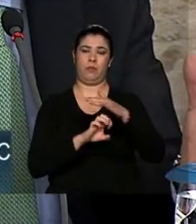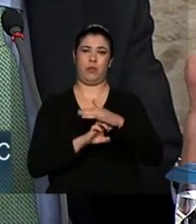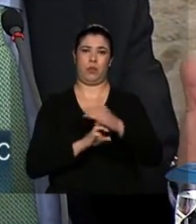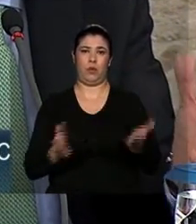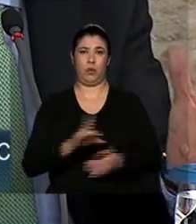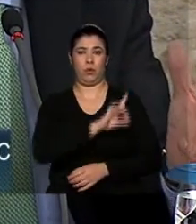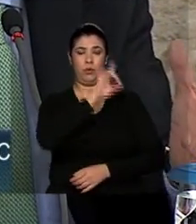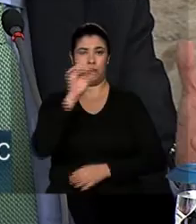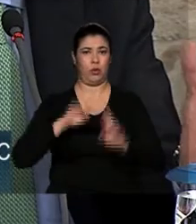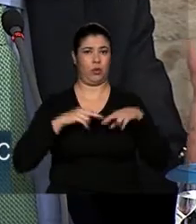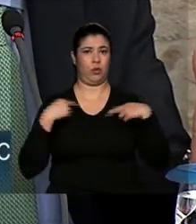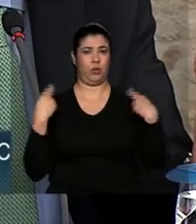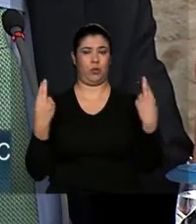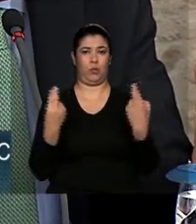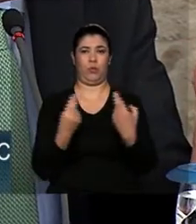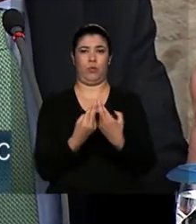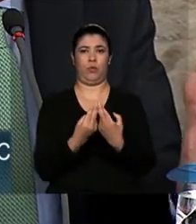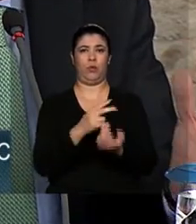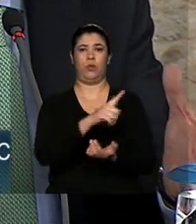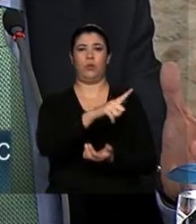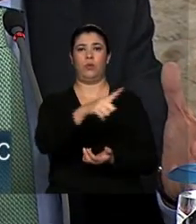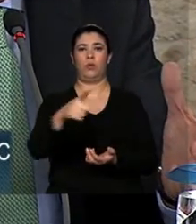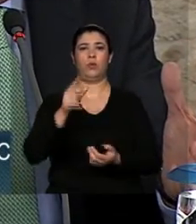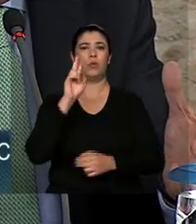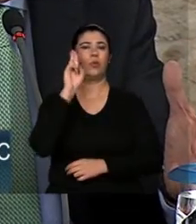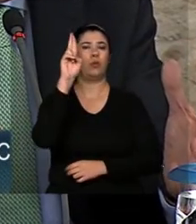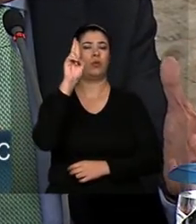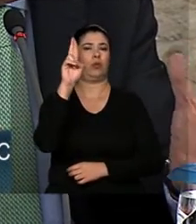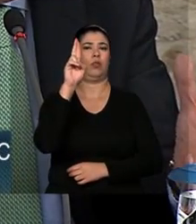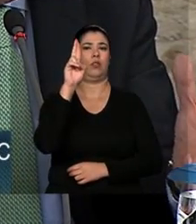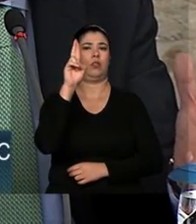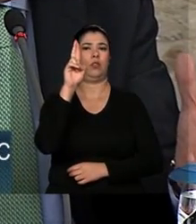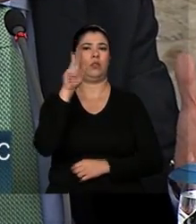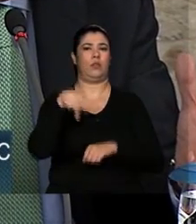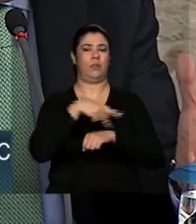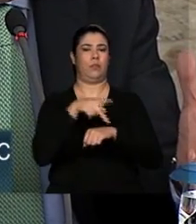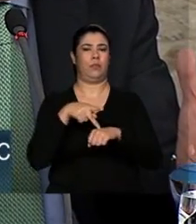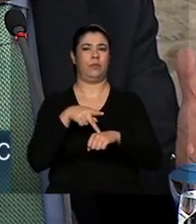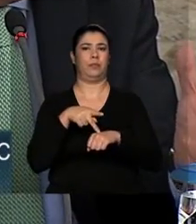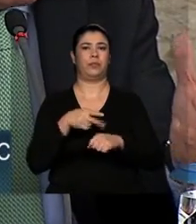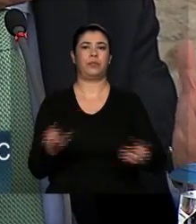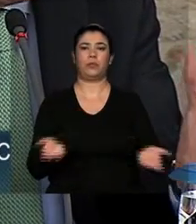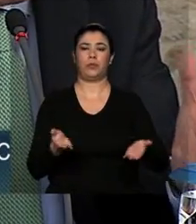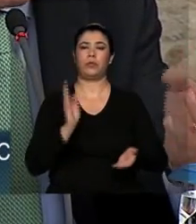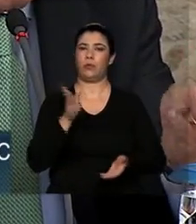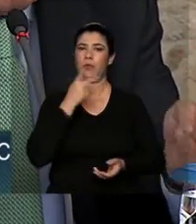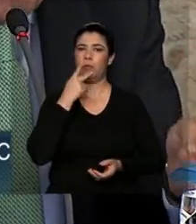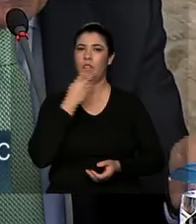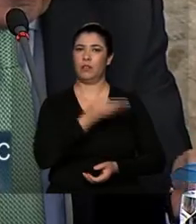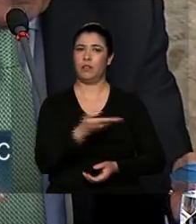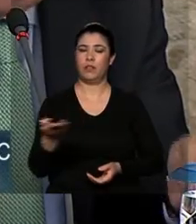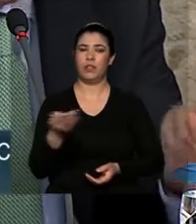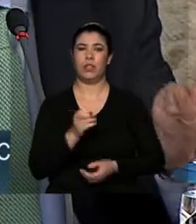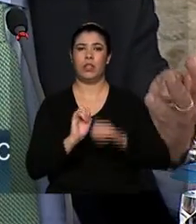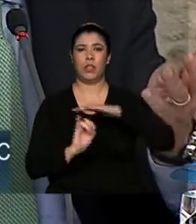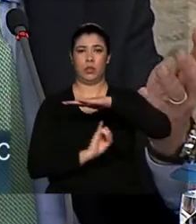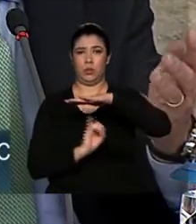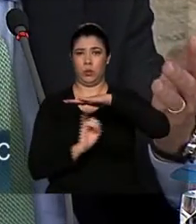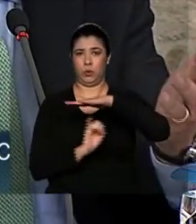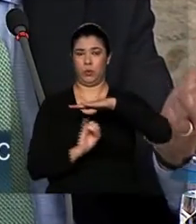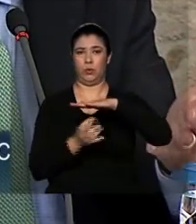reunidos com todas as lideranças do país. Estão aqui, então, como eu já disse, as entidades,